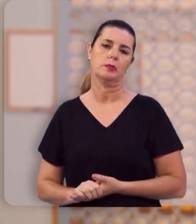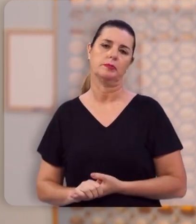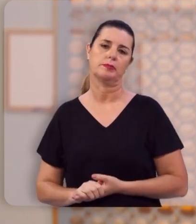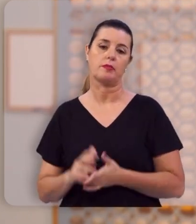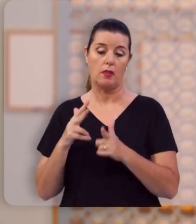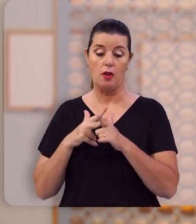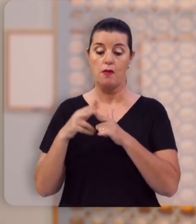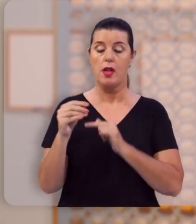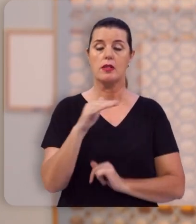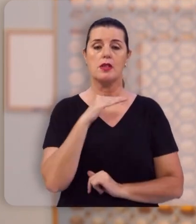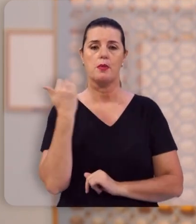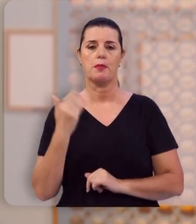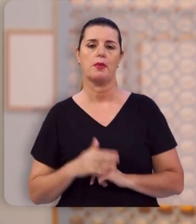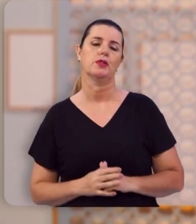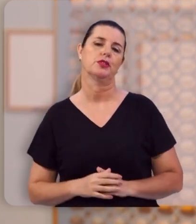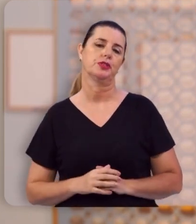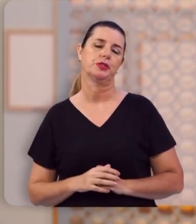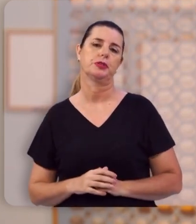Ele venceu a morte.